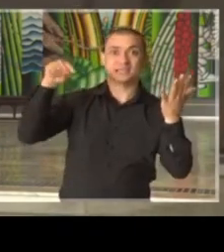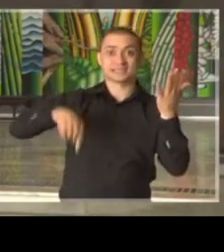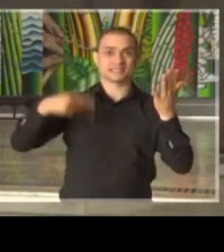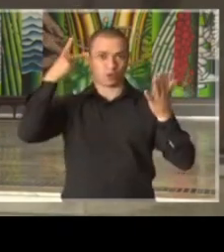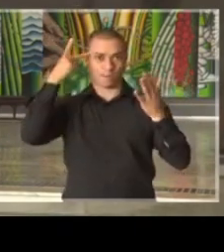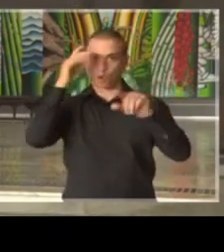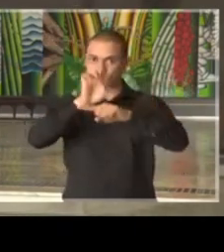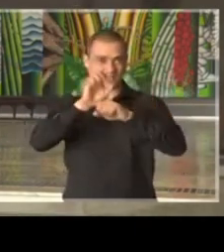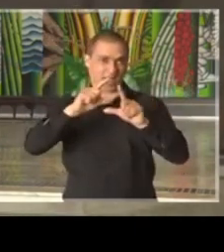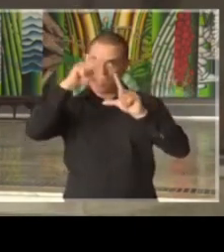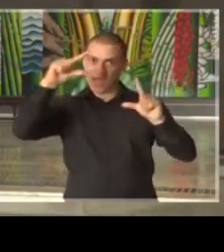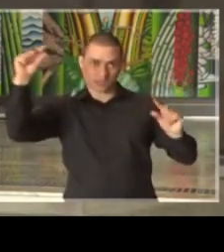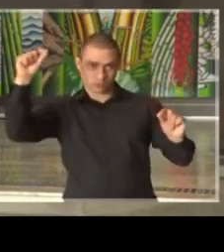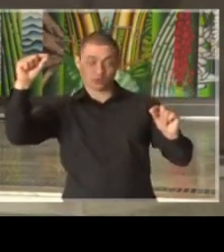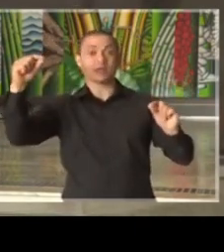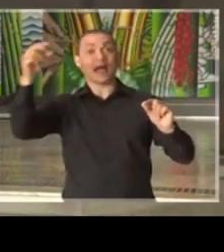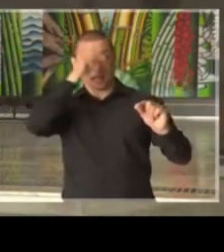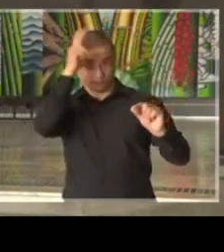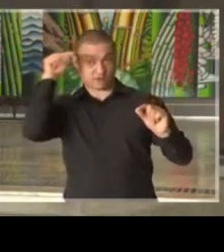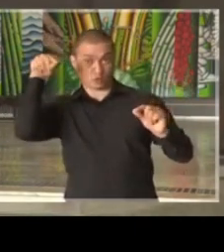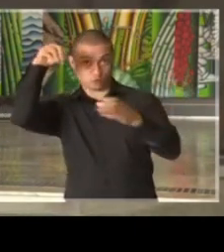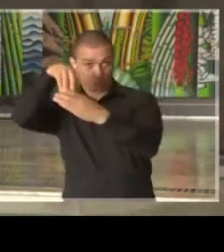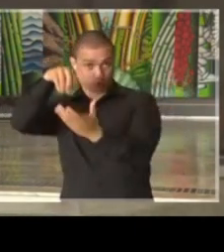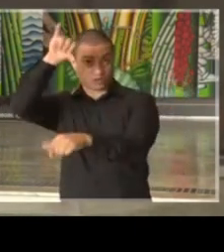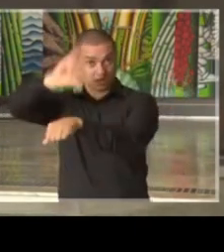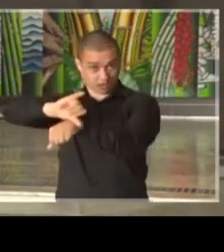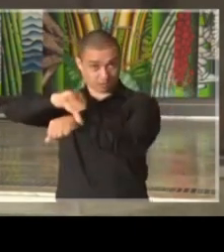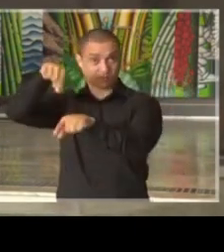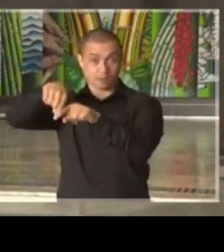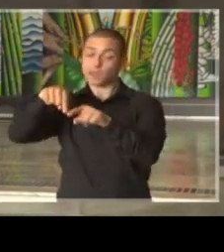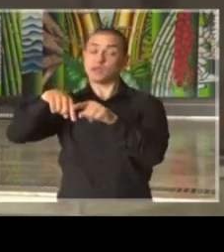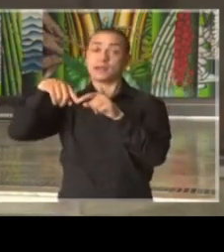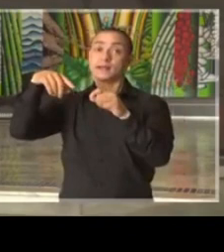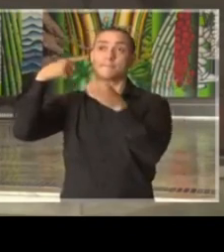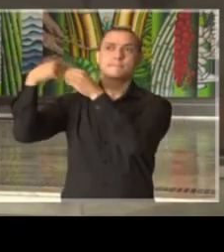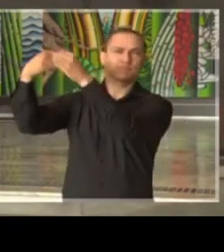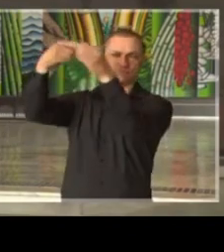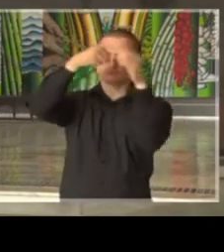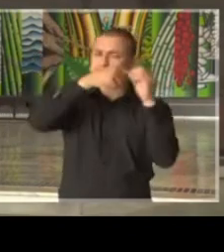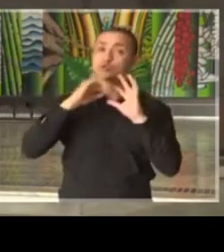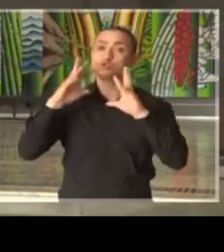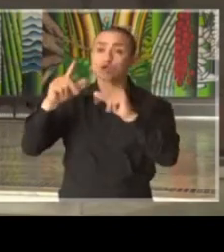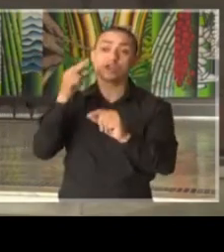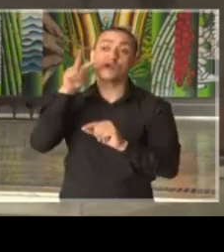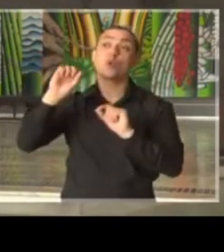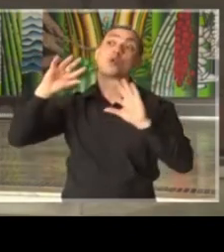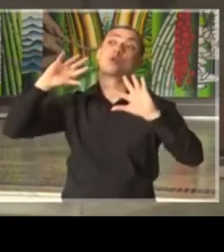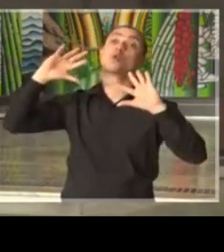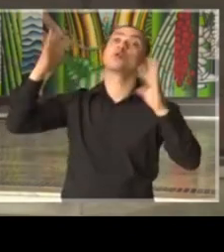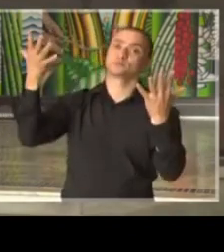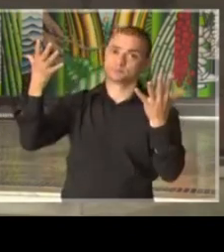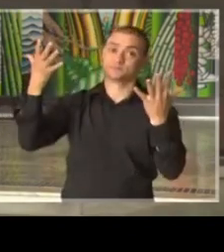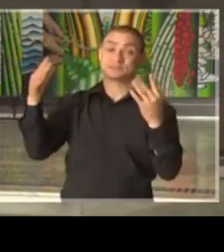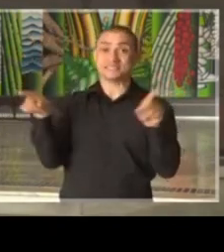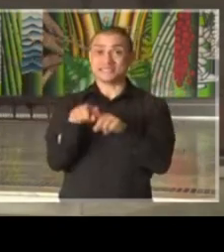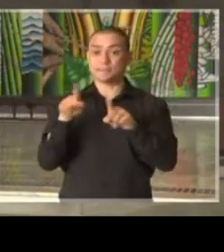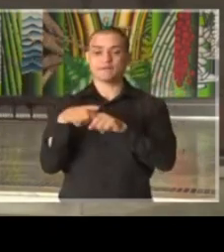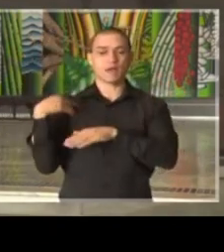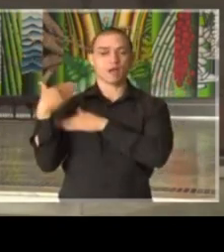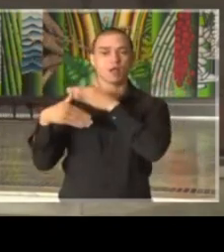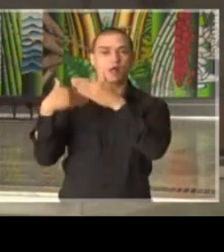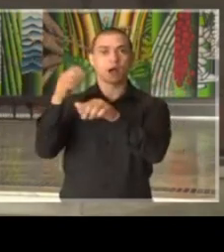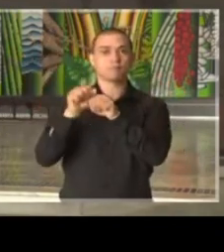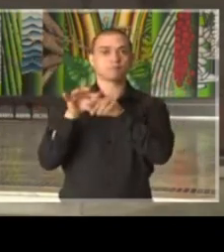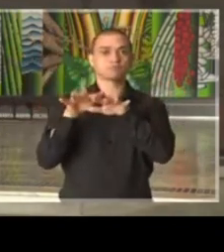todo o Estado de São Paulo, em todas as cidades e municípios e regiões do Estado de São Paulo e acompanha também a evolução